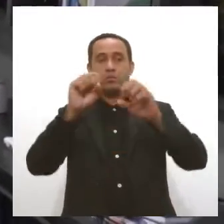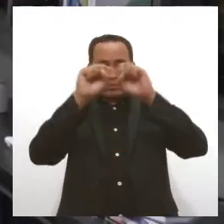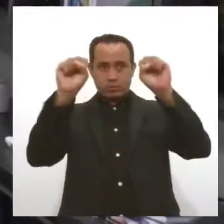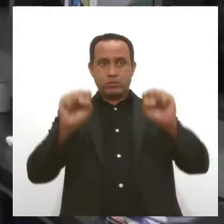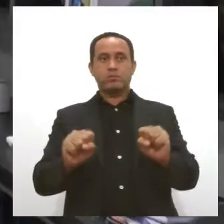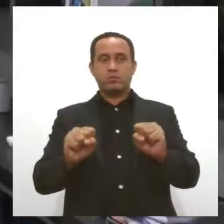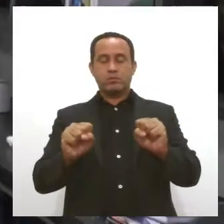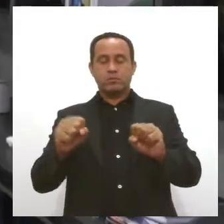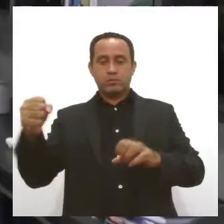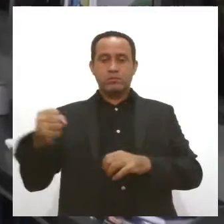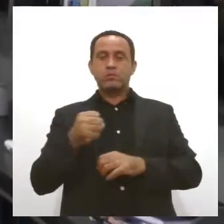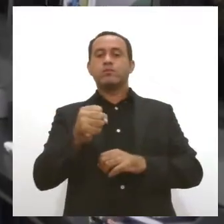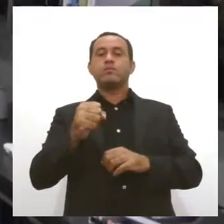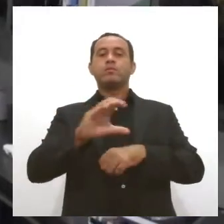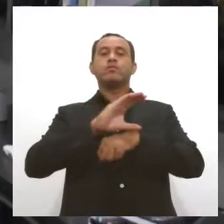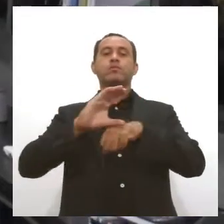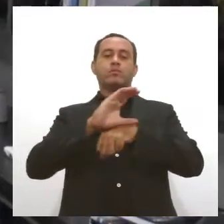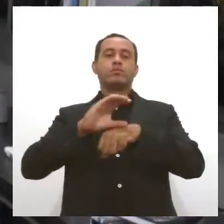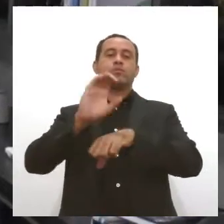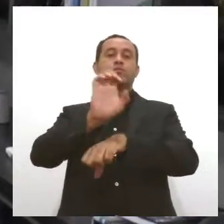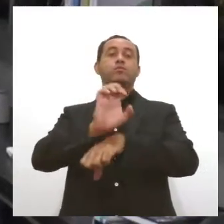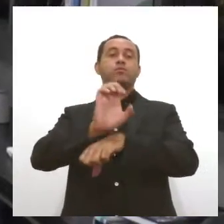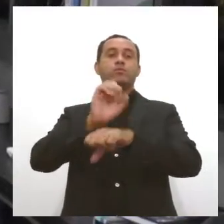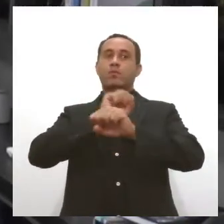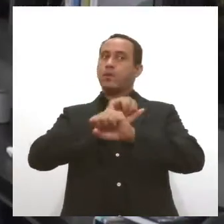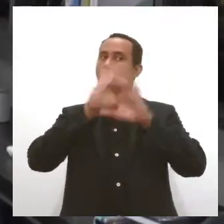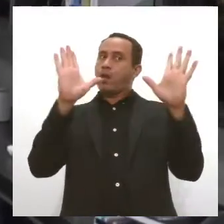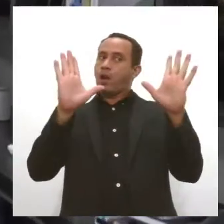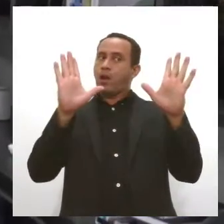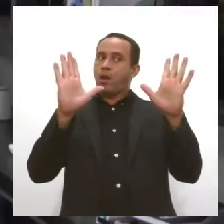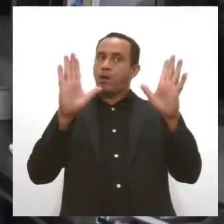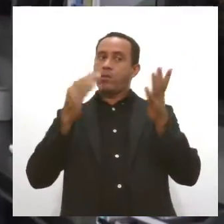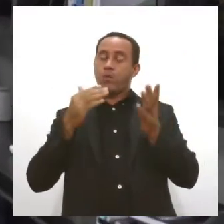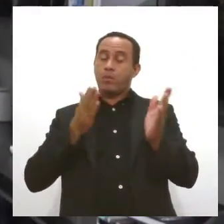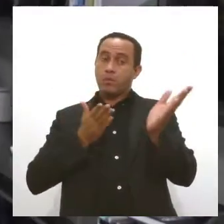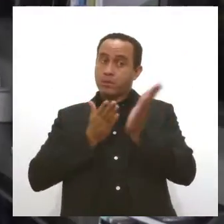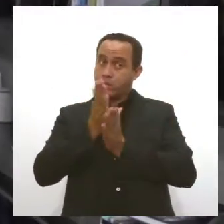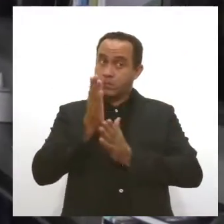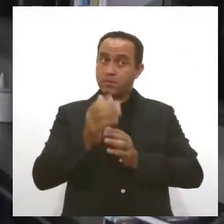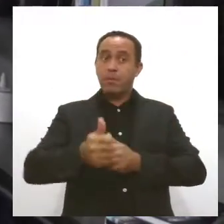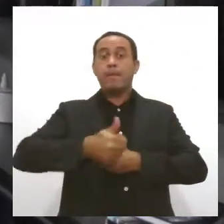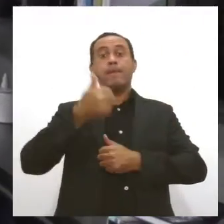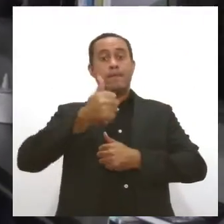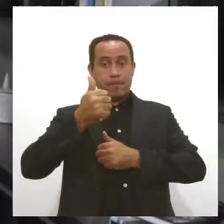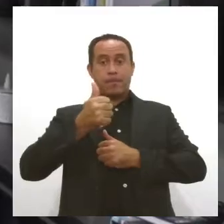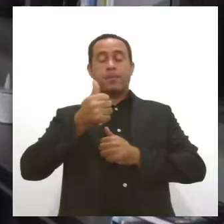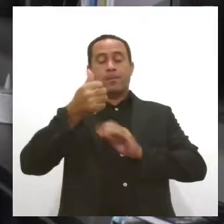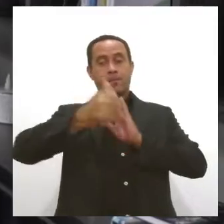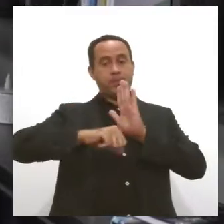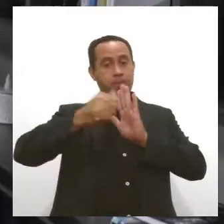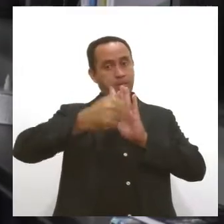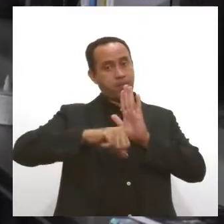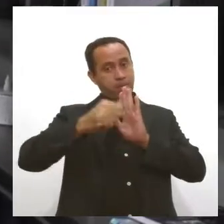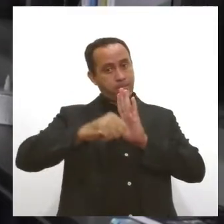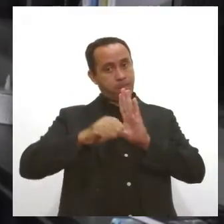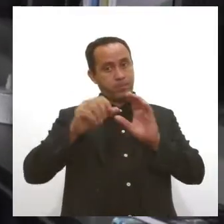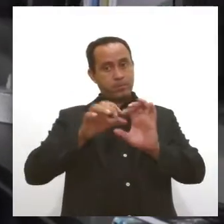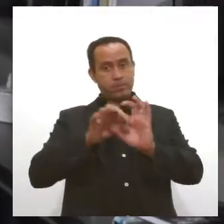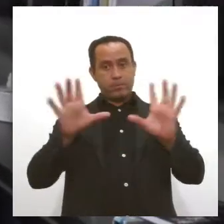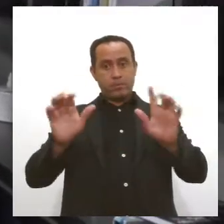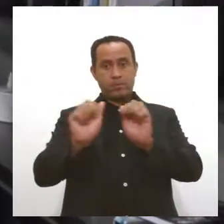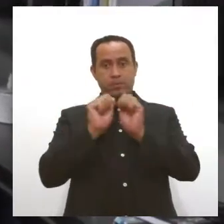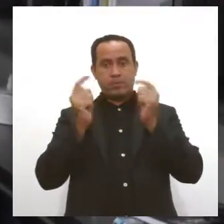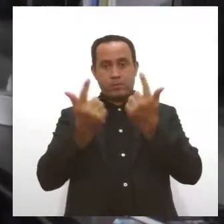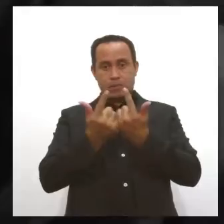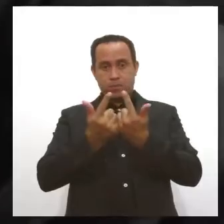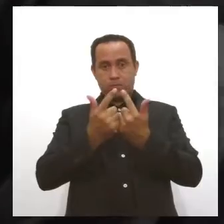inserida dentro da Constituição Estadual, claro, obviamente a partir da aprovação da PEC encaminhada por parte da liberação e aprovação por